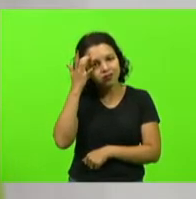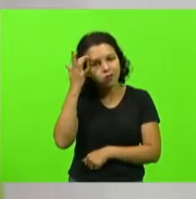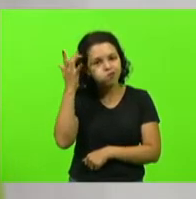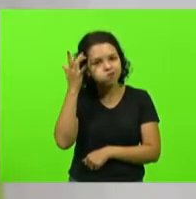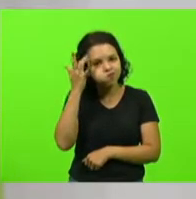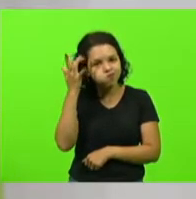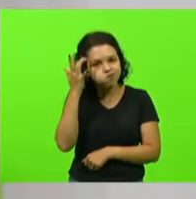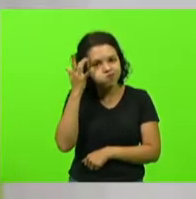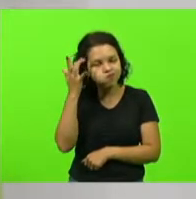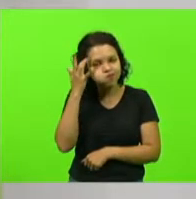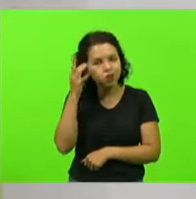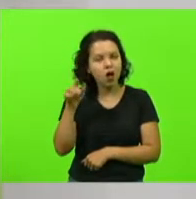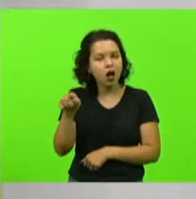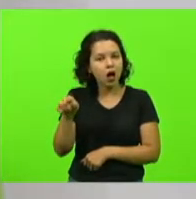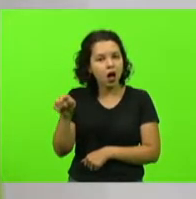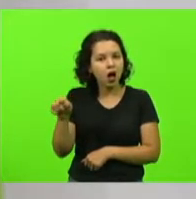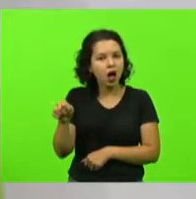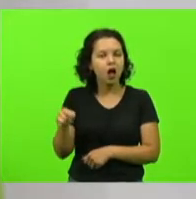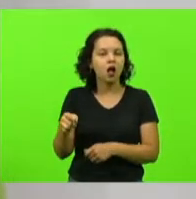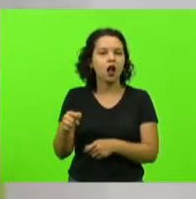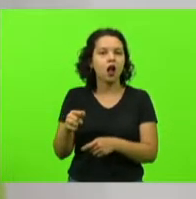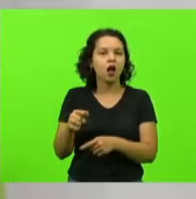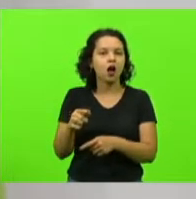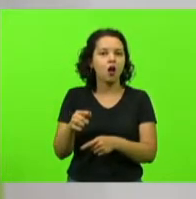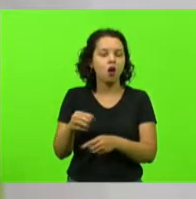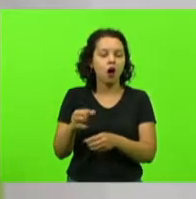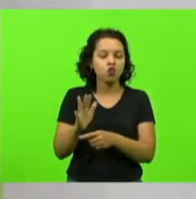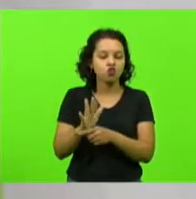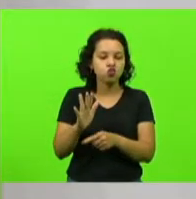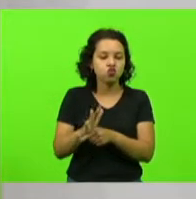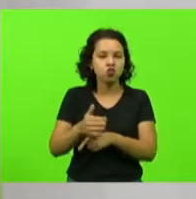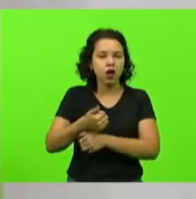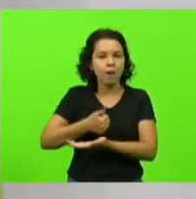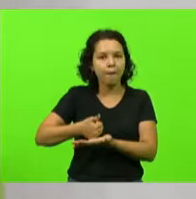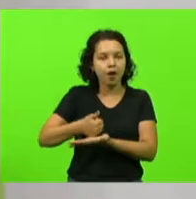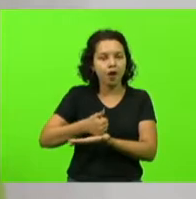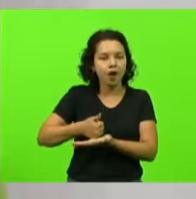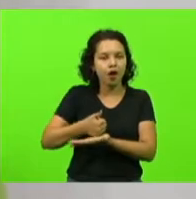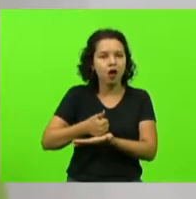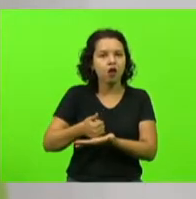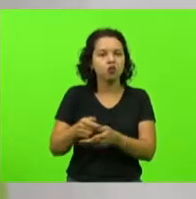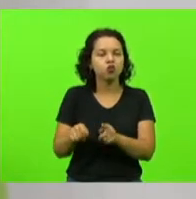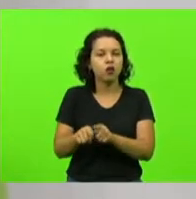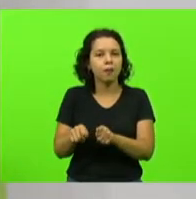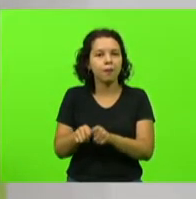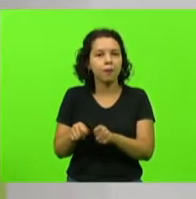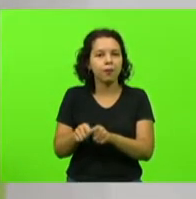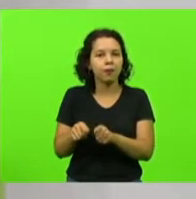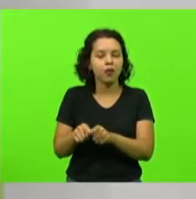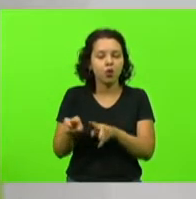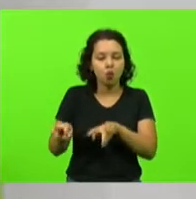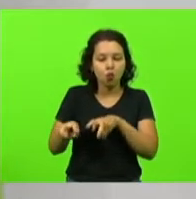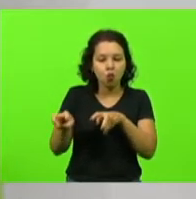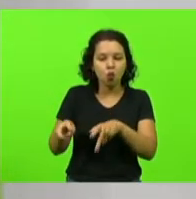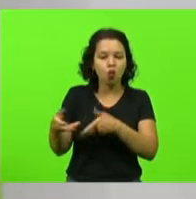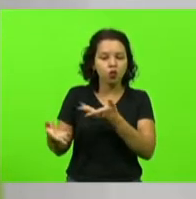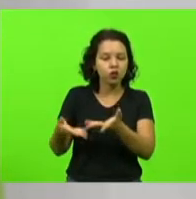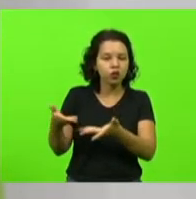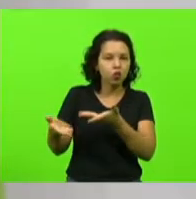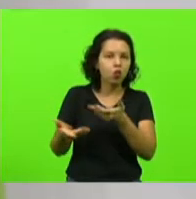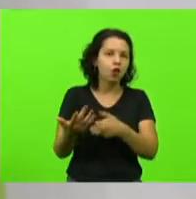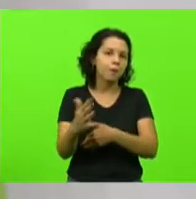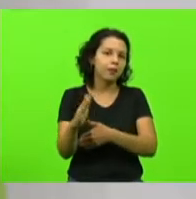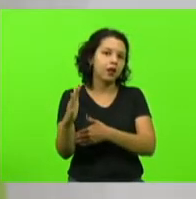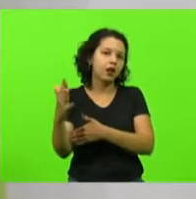das cuidadoras da terra, das cuidadoras das plantas, das protetoras das